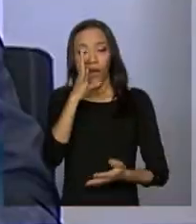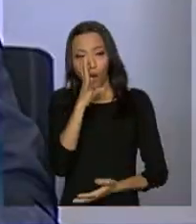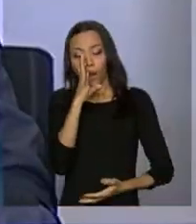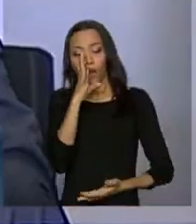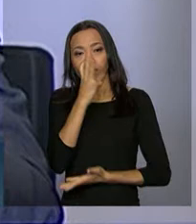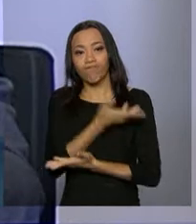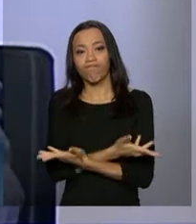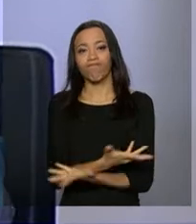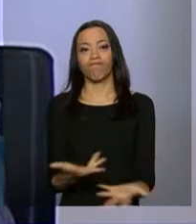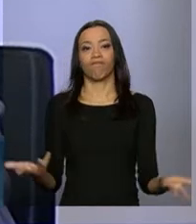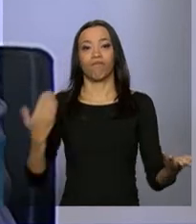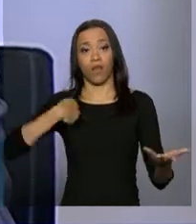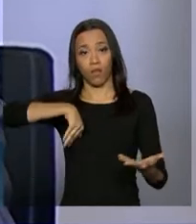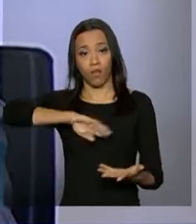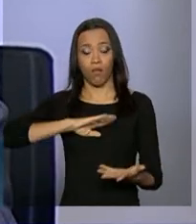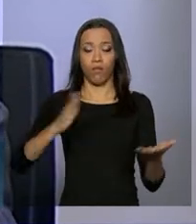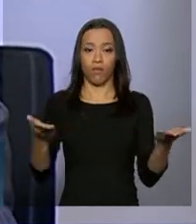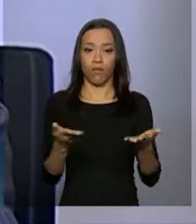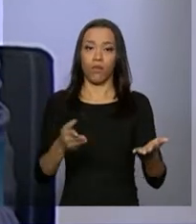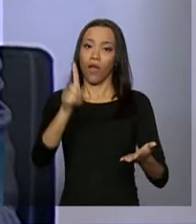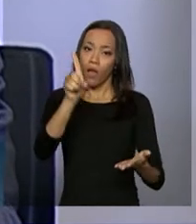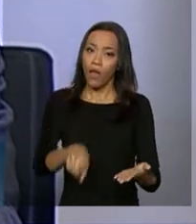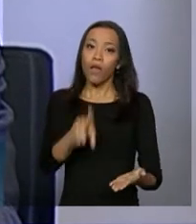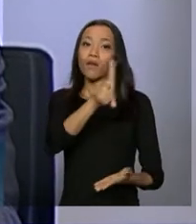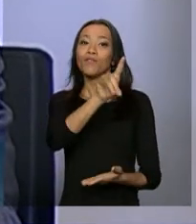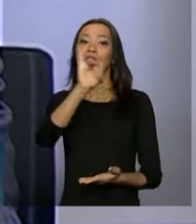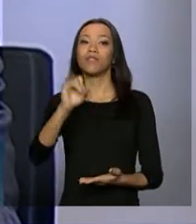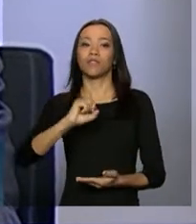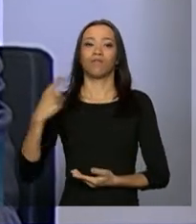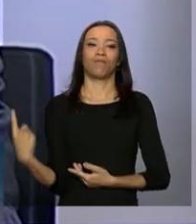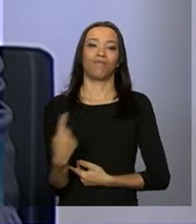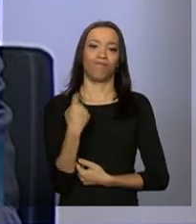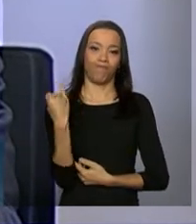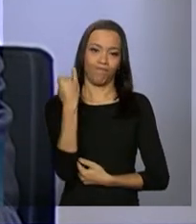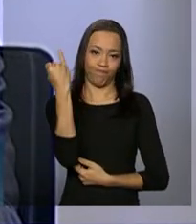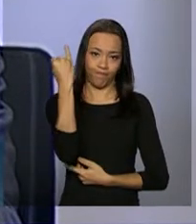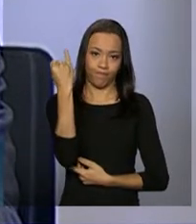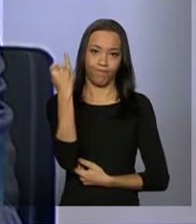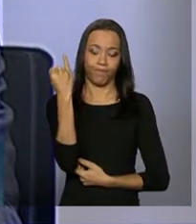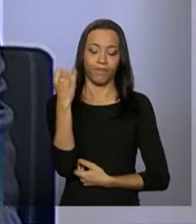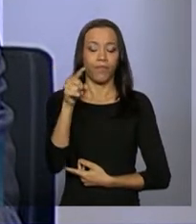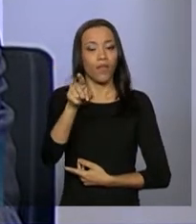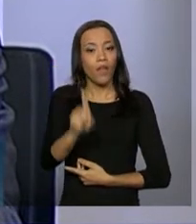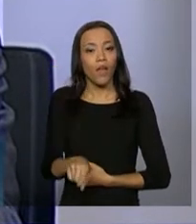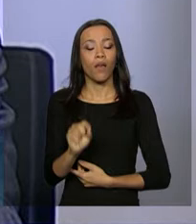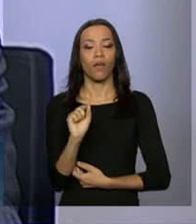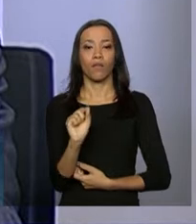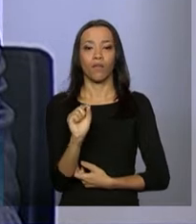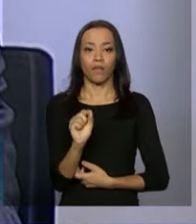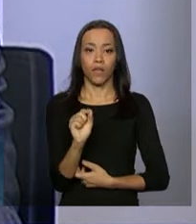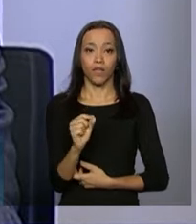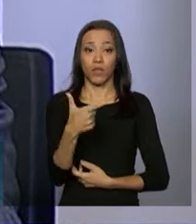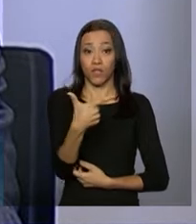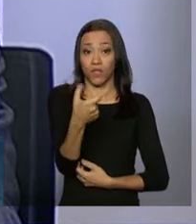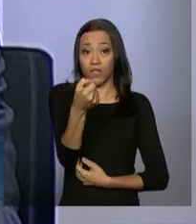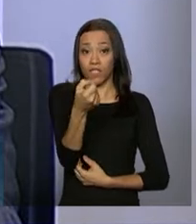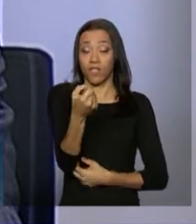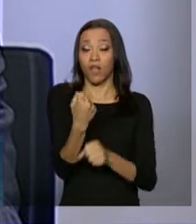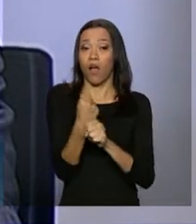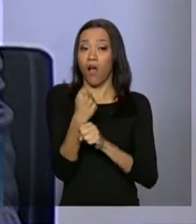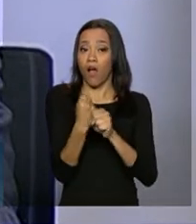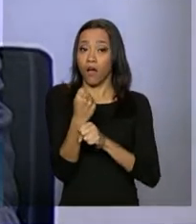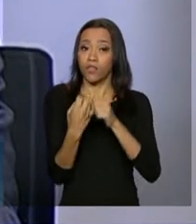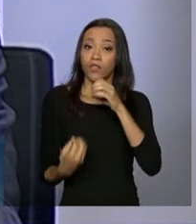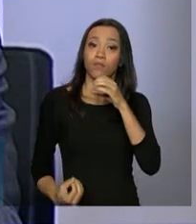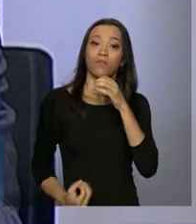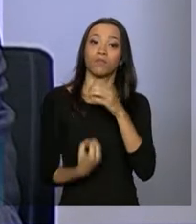momento que, para nós, é de grande importância, que é os 20 anos de criação